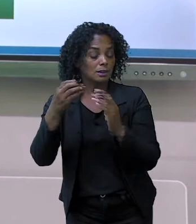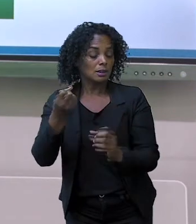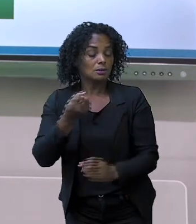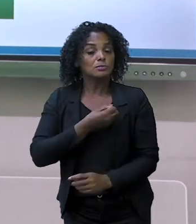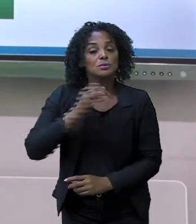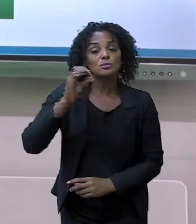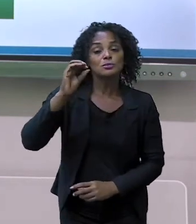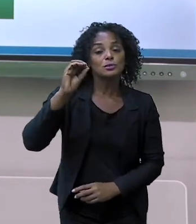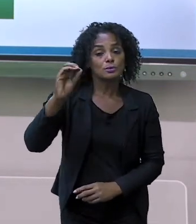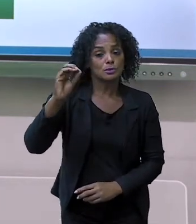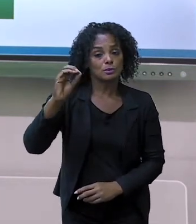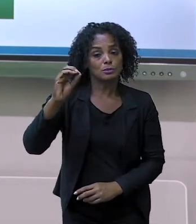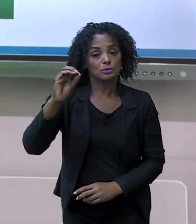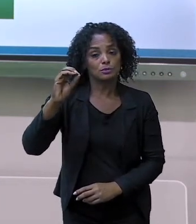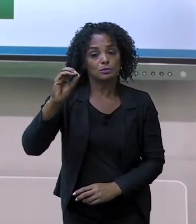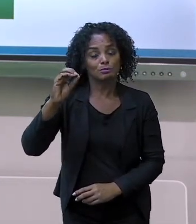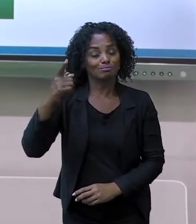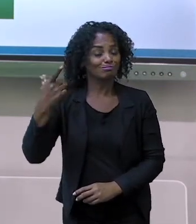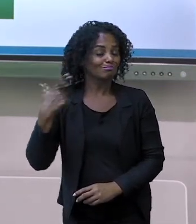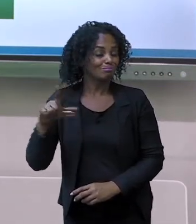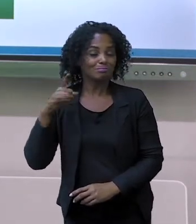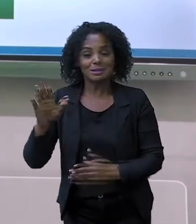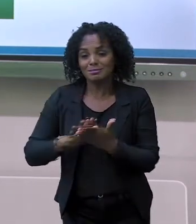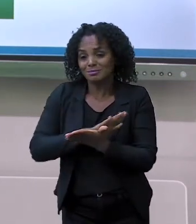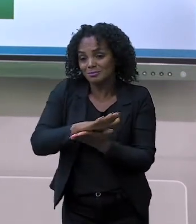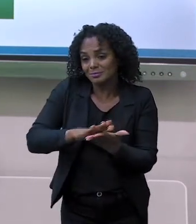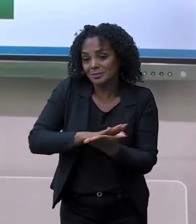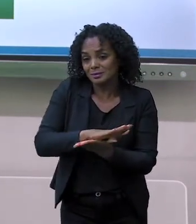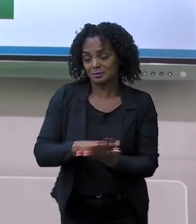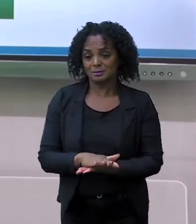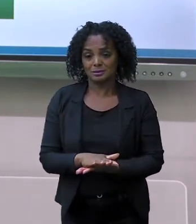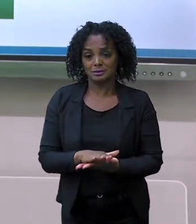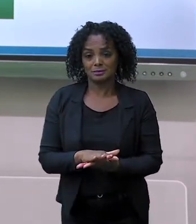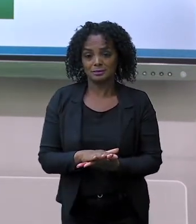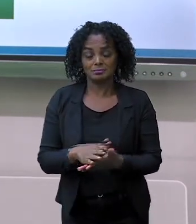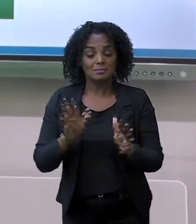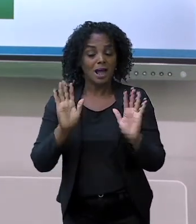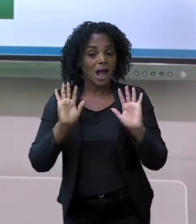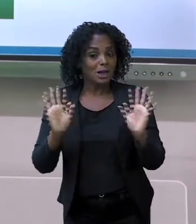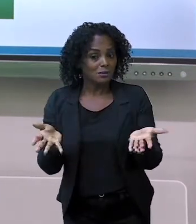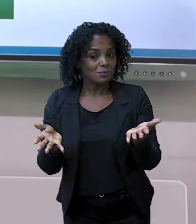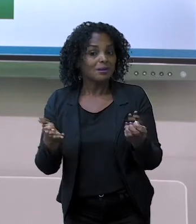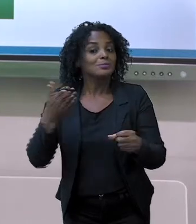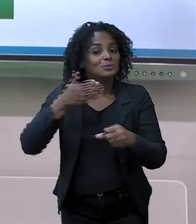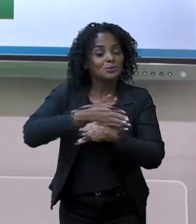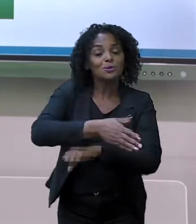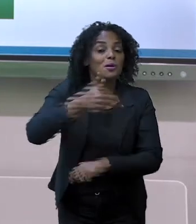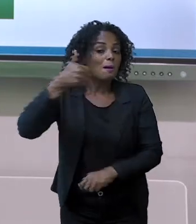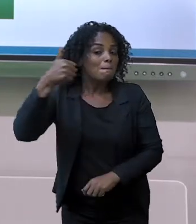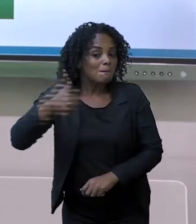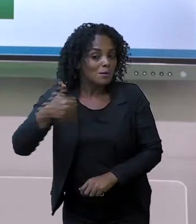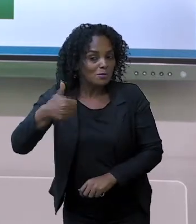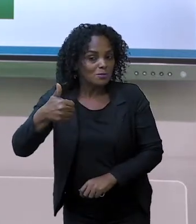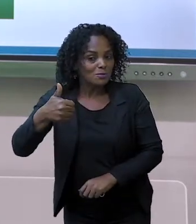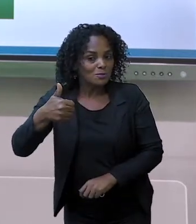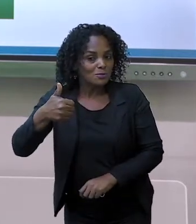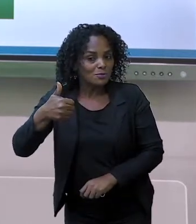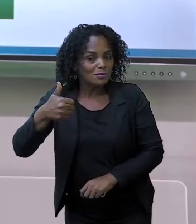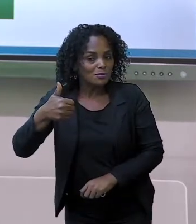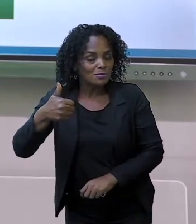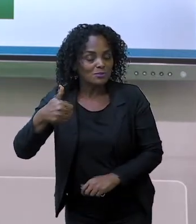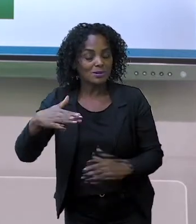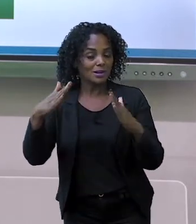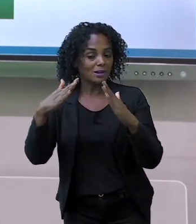agora? Entrou um aqui, na casa das unidades. E aqui nós temos quantos?